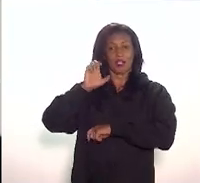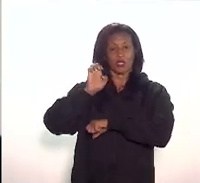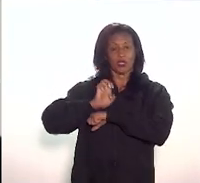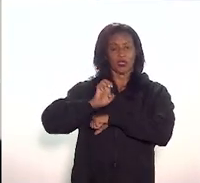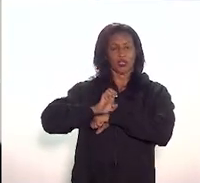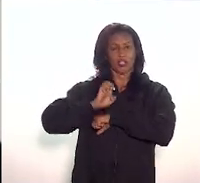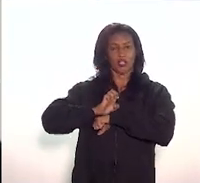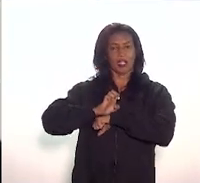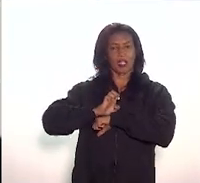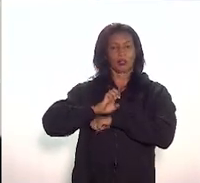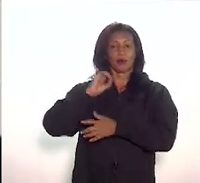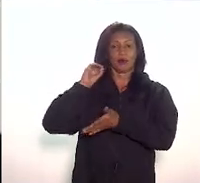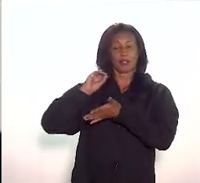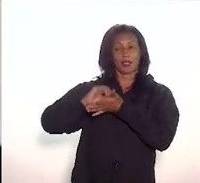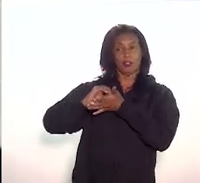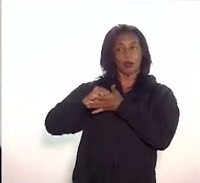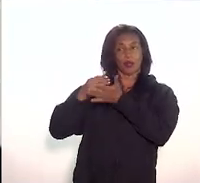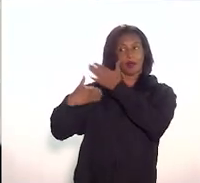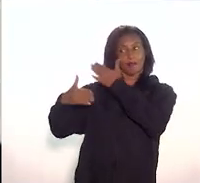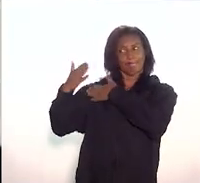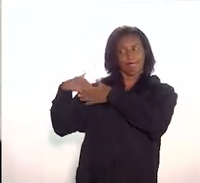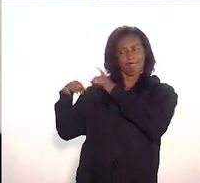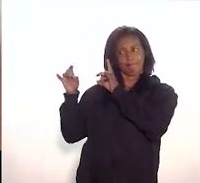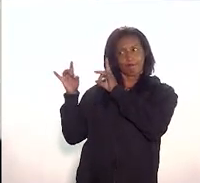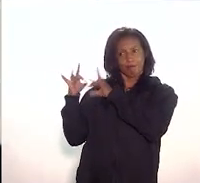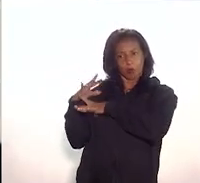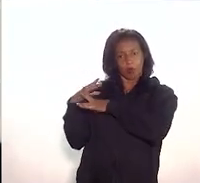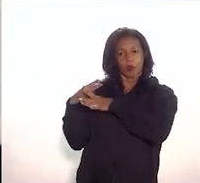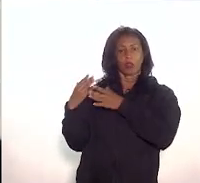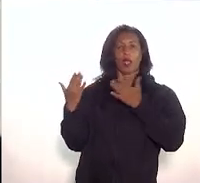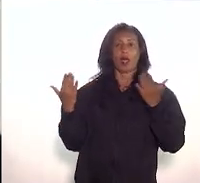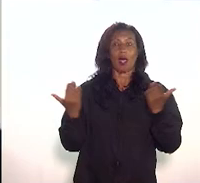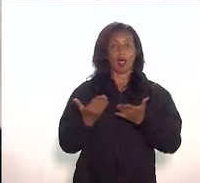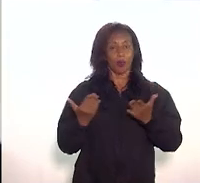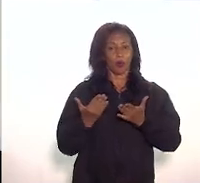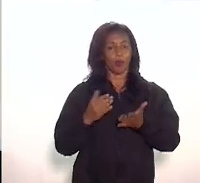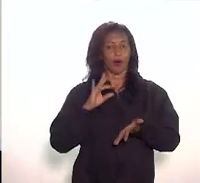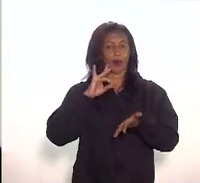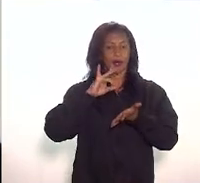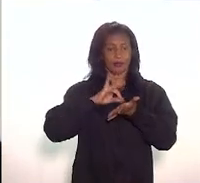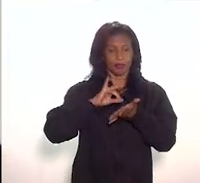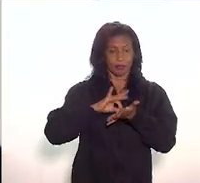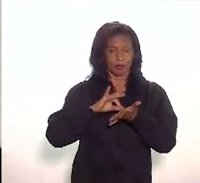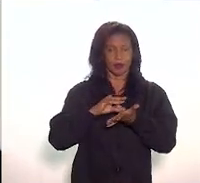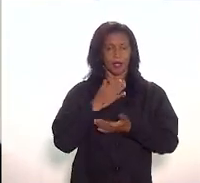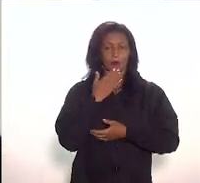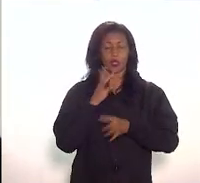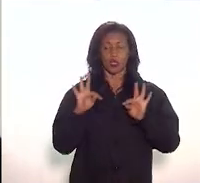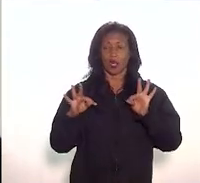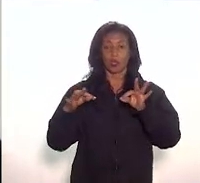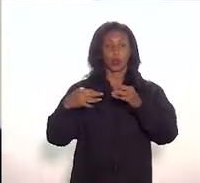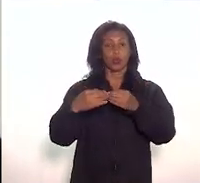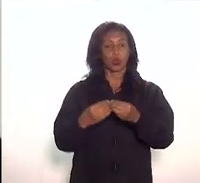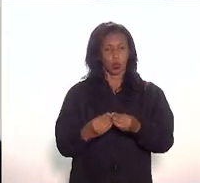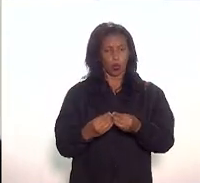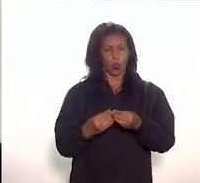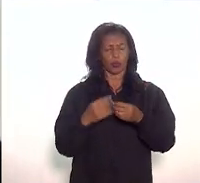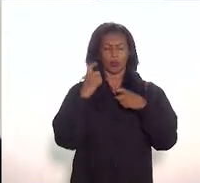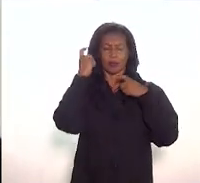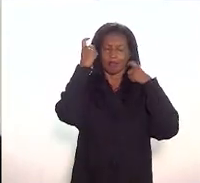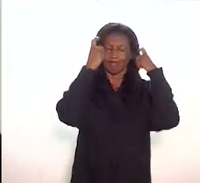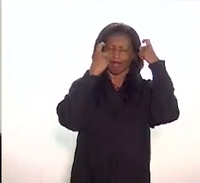e não fazia. Então, aqui, o que eu queria, na verdade, nesse momento, para botar aqui a todos é essa